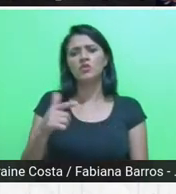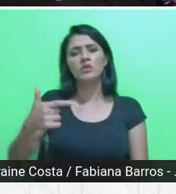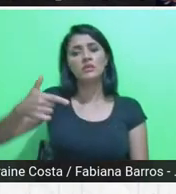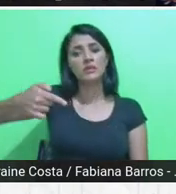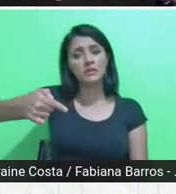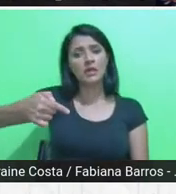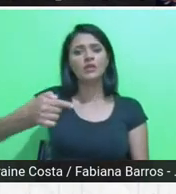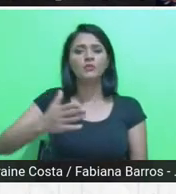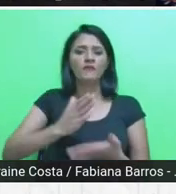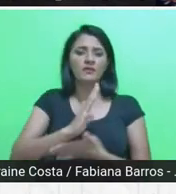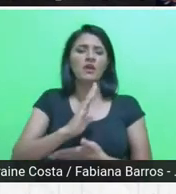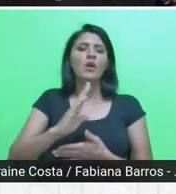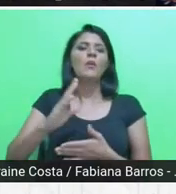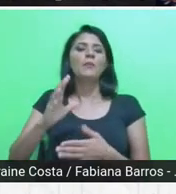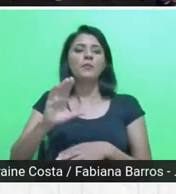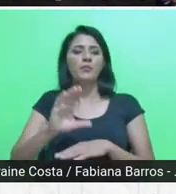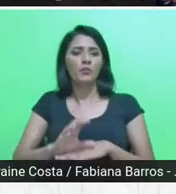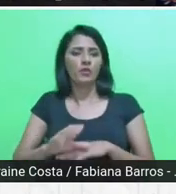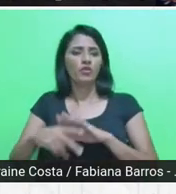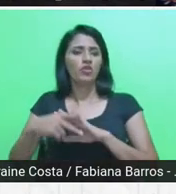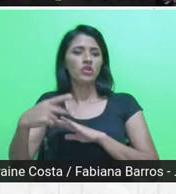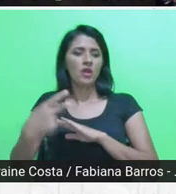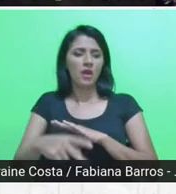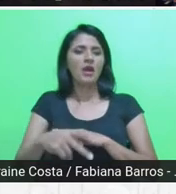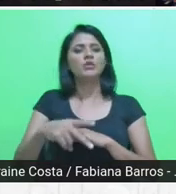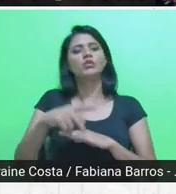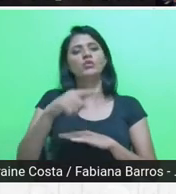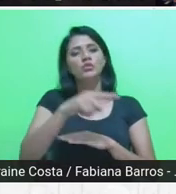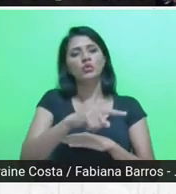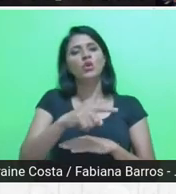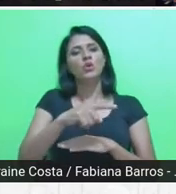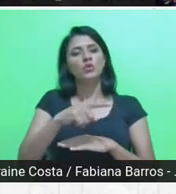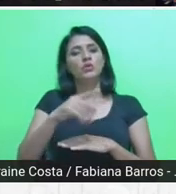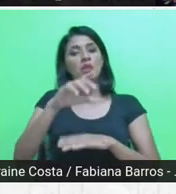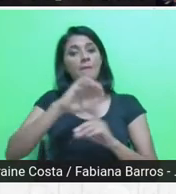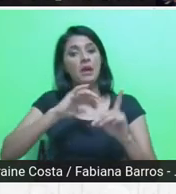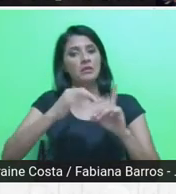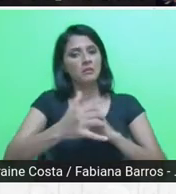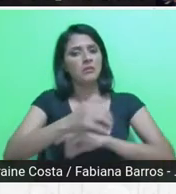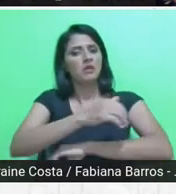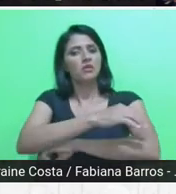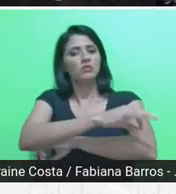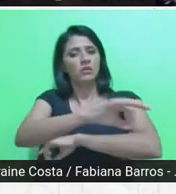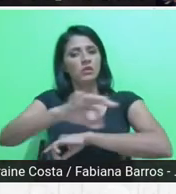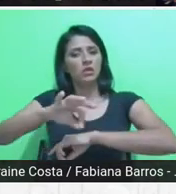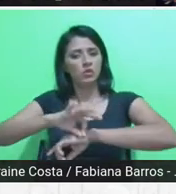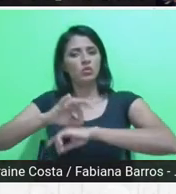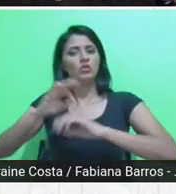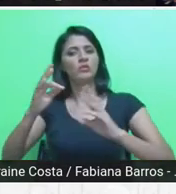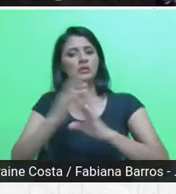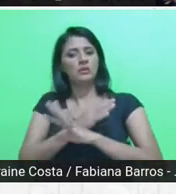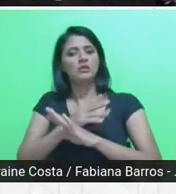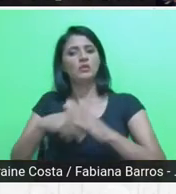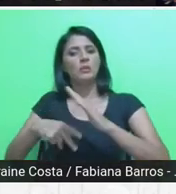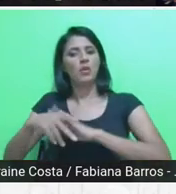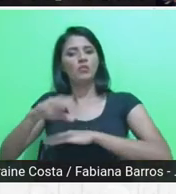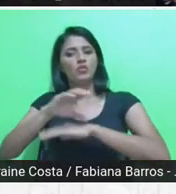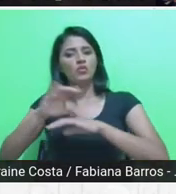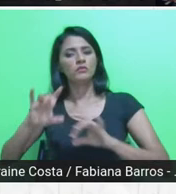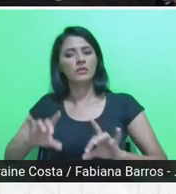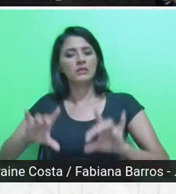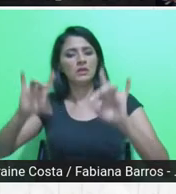Colegiado Departamental do curso de arquitetura e urbanismo da especialização. Em 2019, a